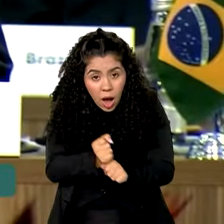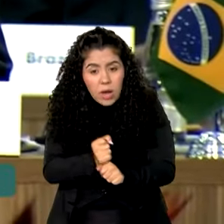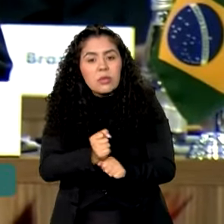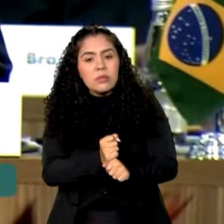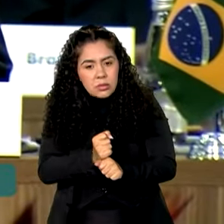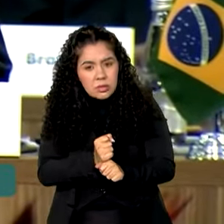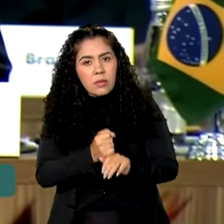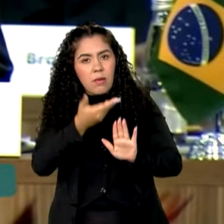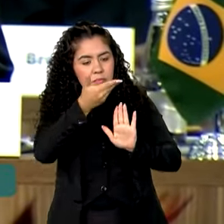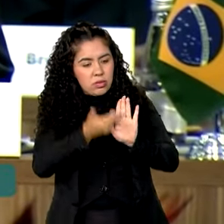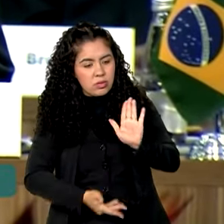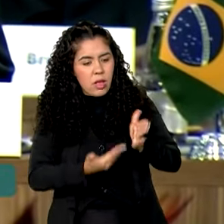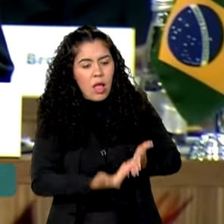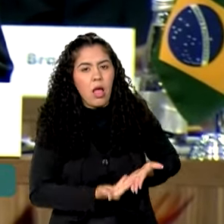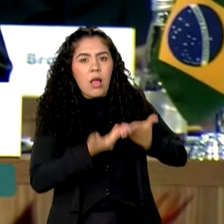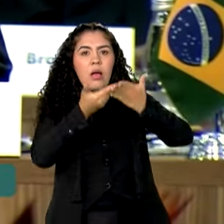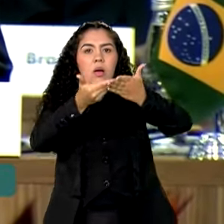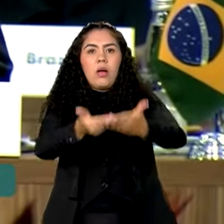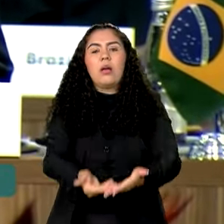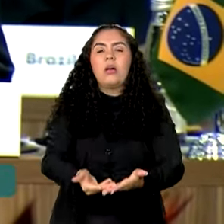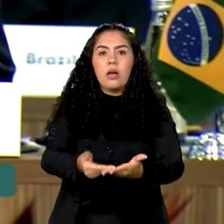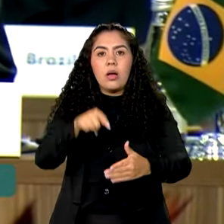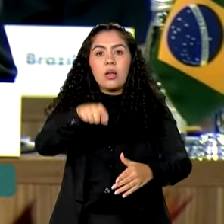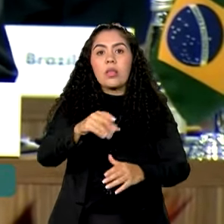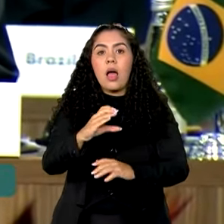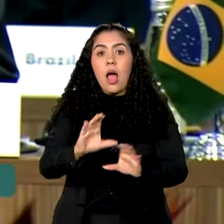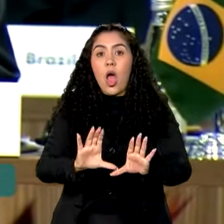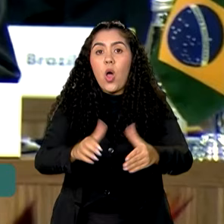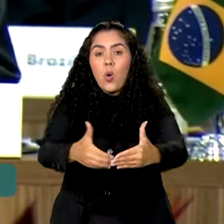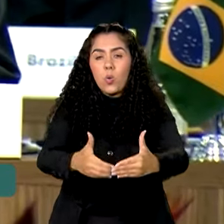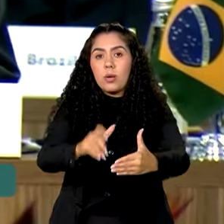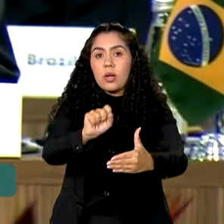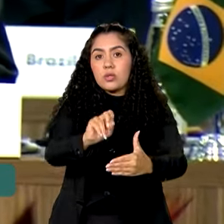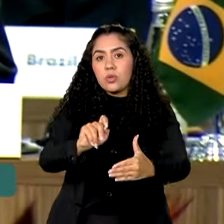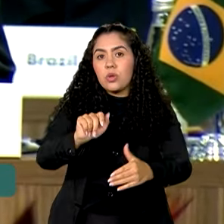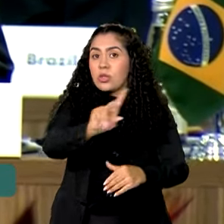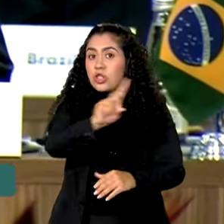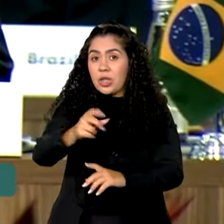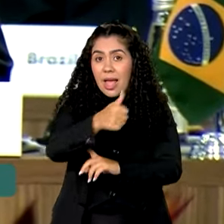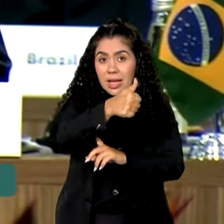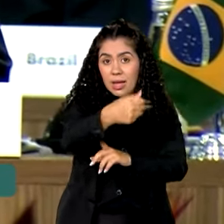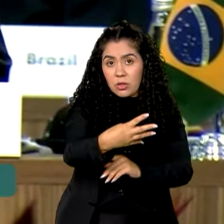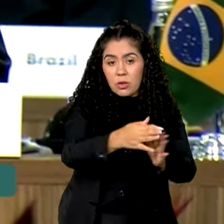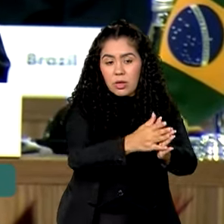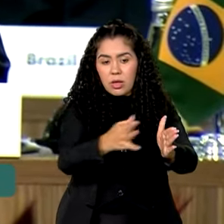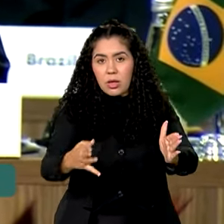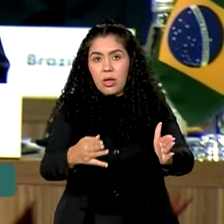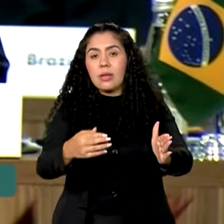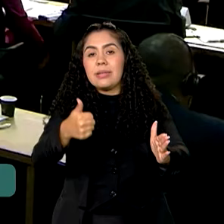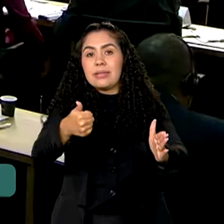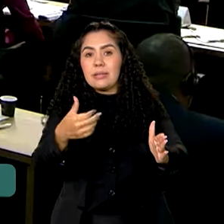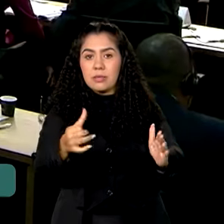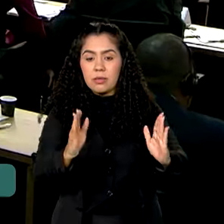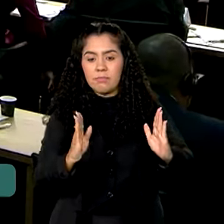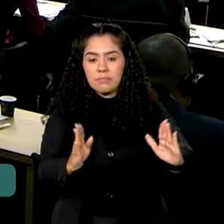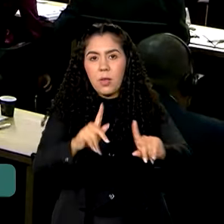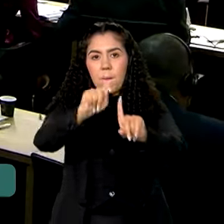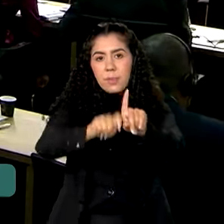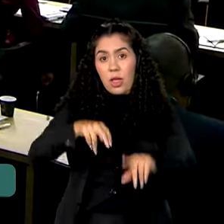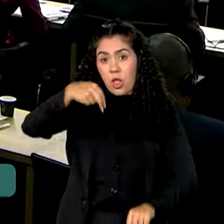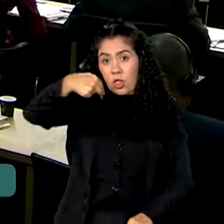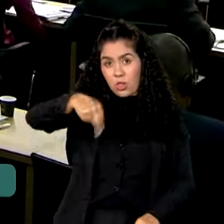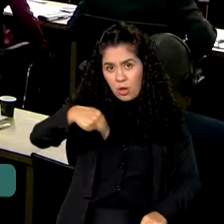apresentados na Cúpula Social entre os dias 14 e 16 de novembro deste ano, às